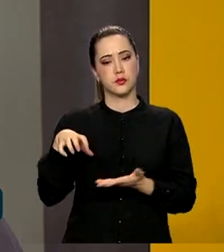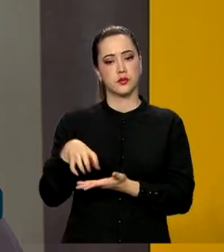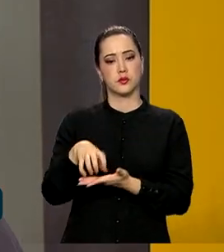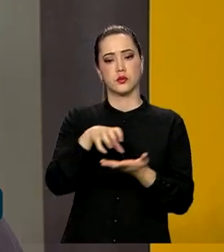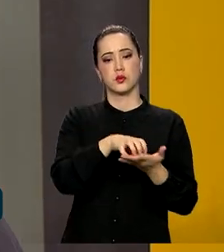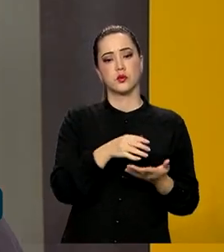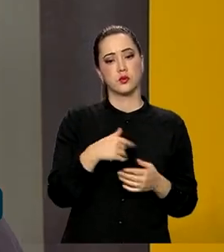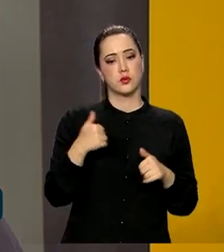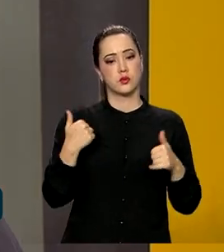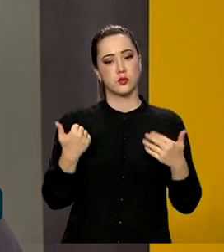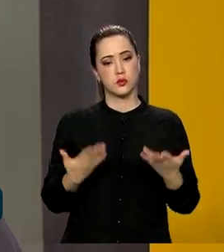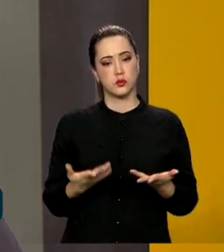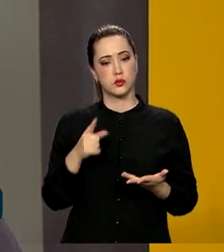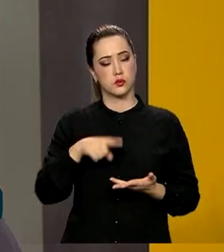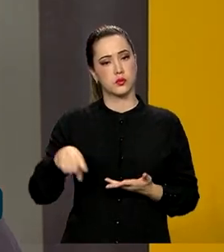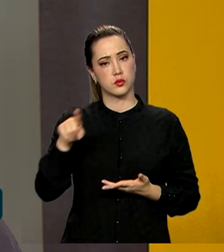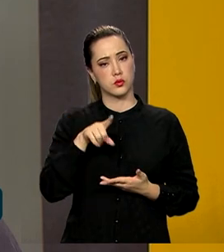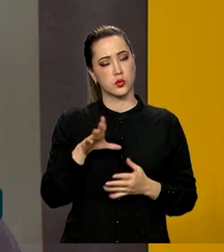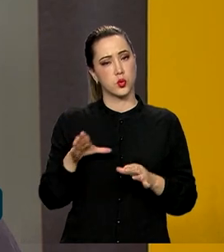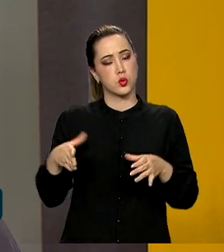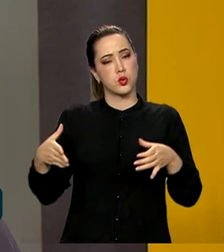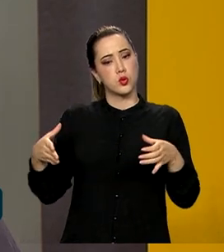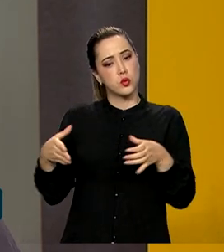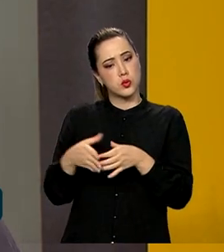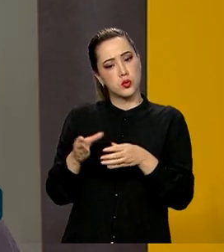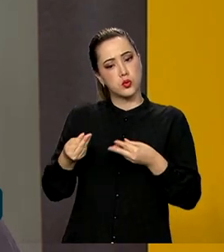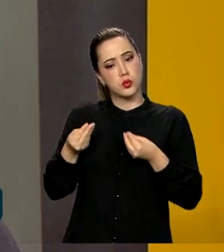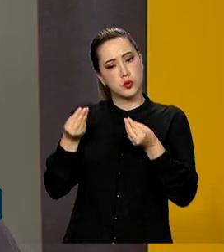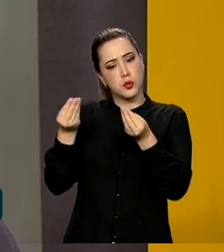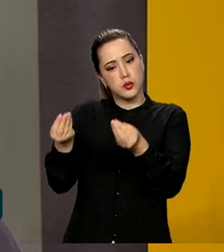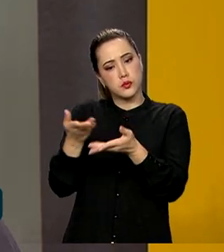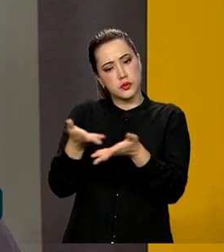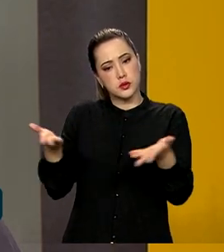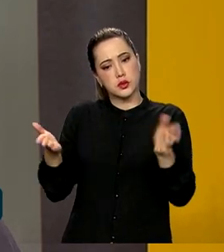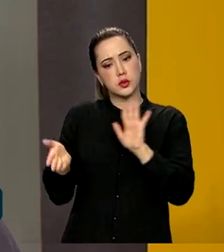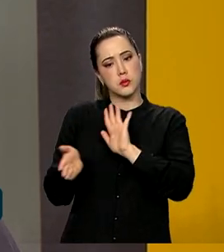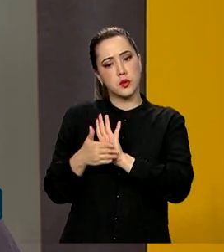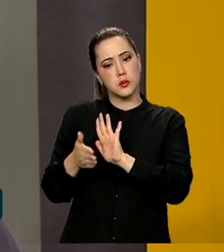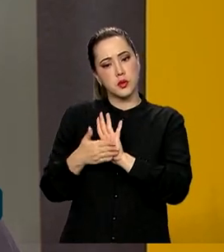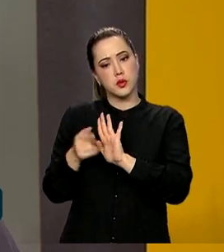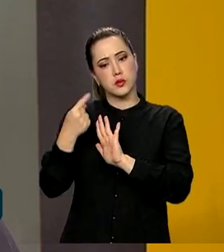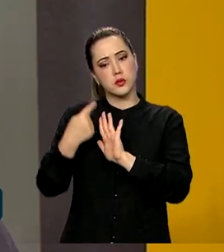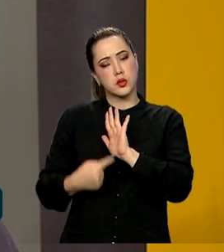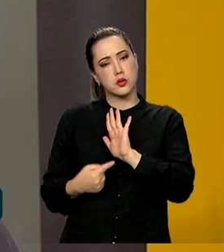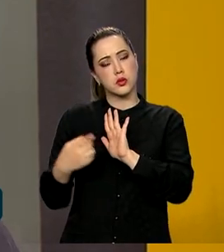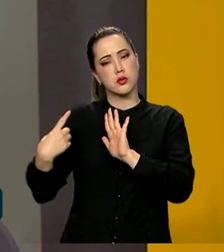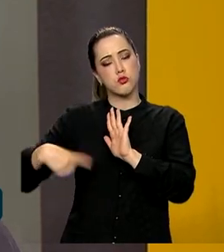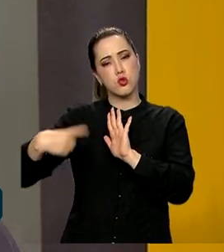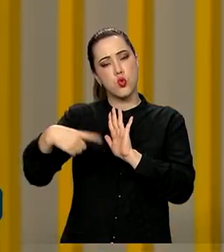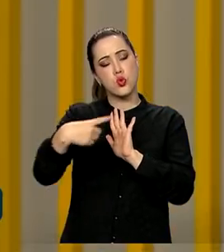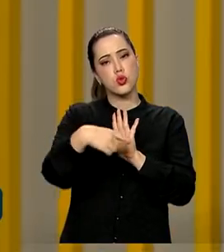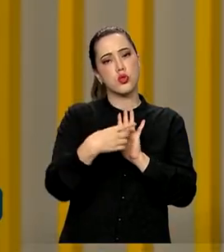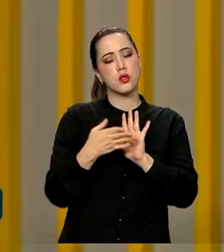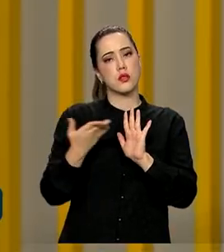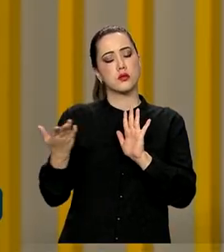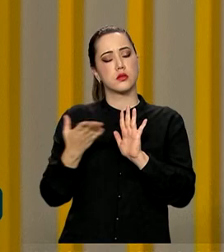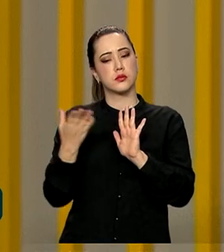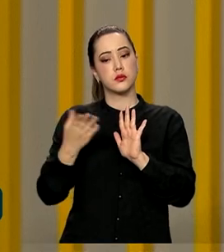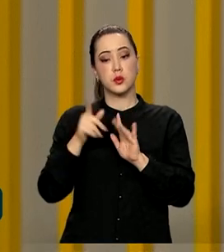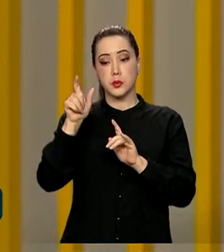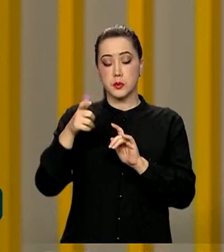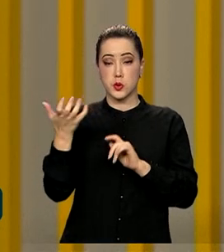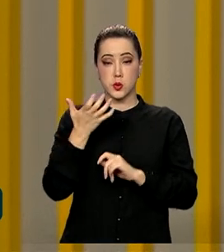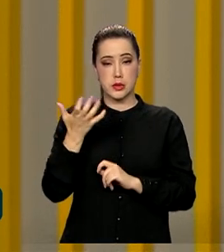do governo. Então, a caravana leva ali uma proposta de colocar na ponta realmente para os